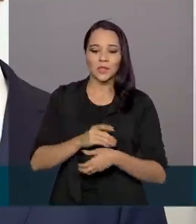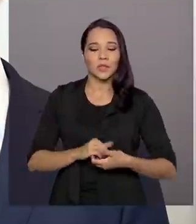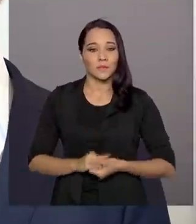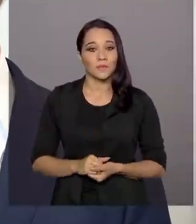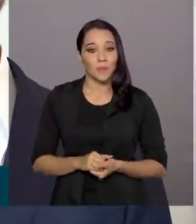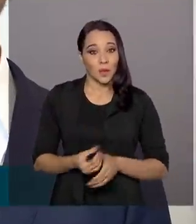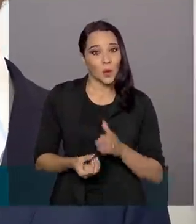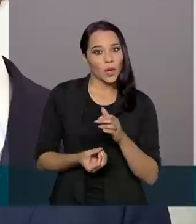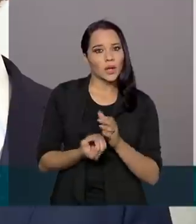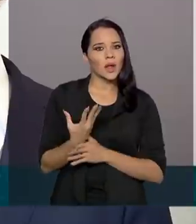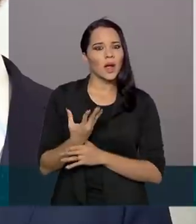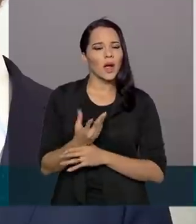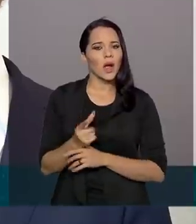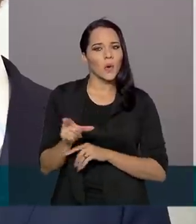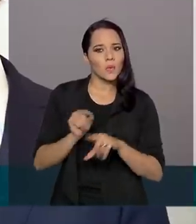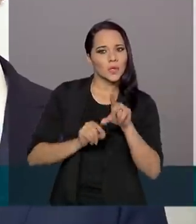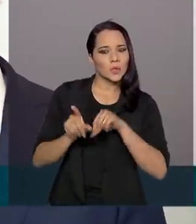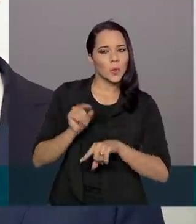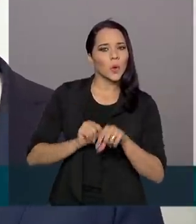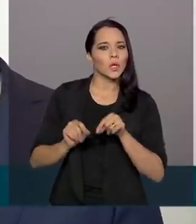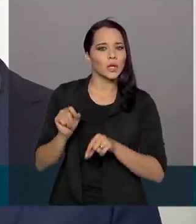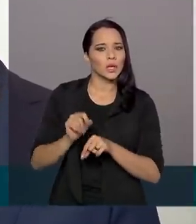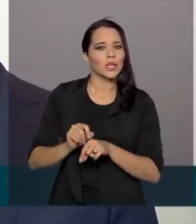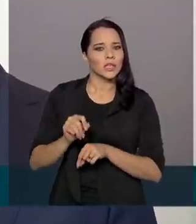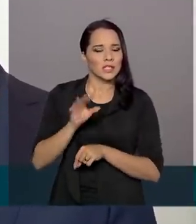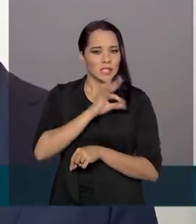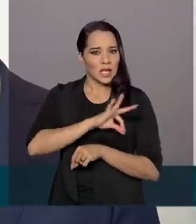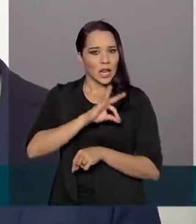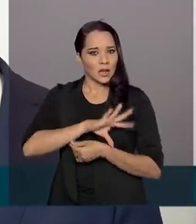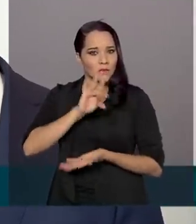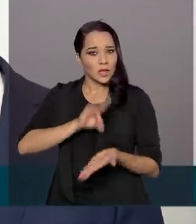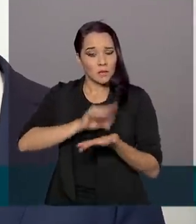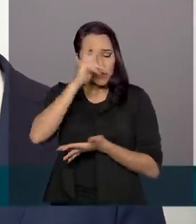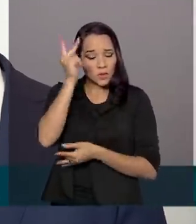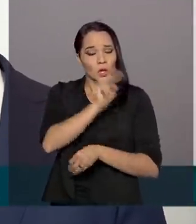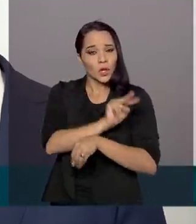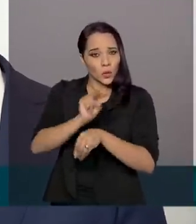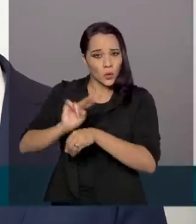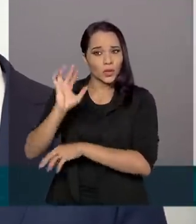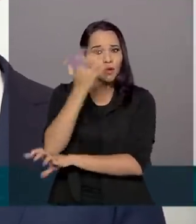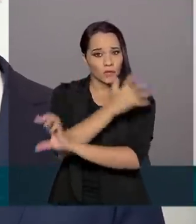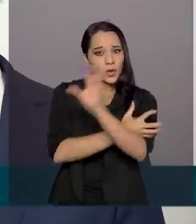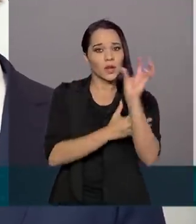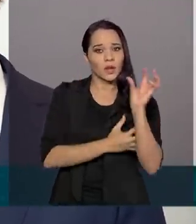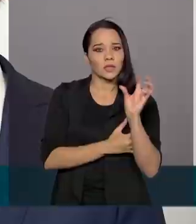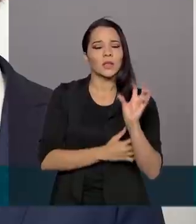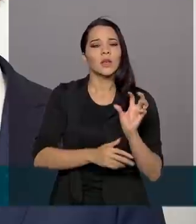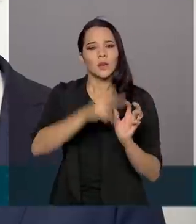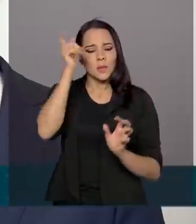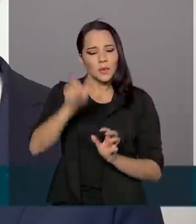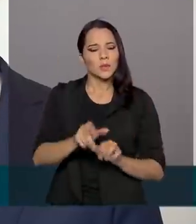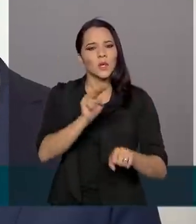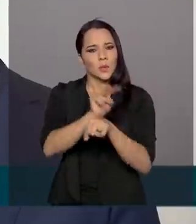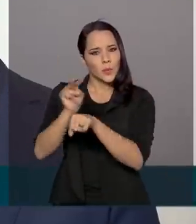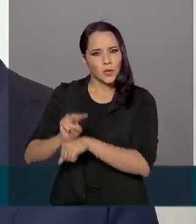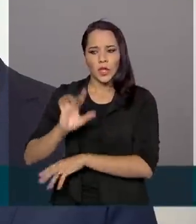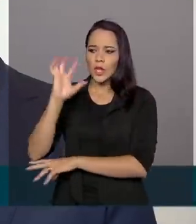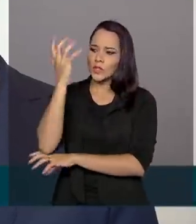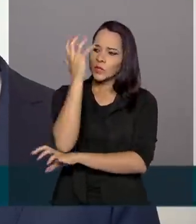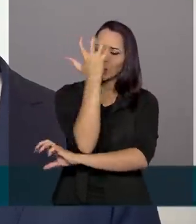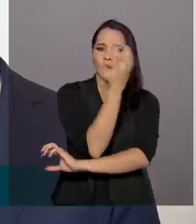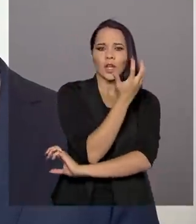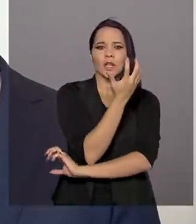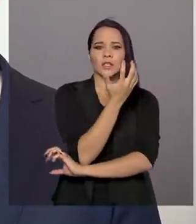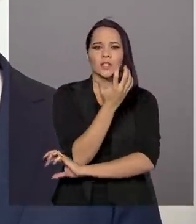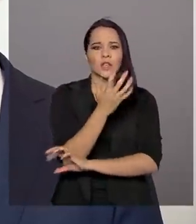uma alternativa de renda real para quem cuida de floresta, para quem protege as florestas nativas em todos